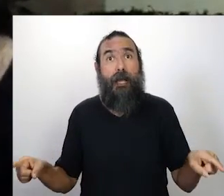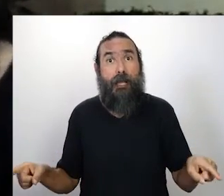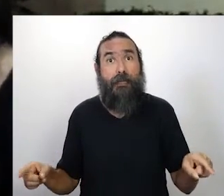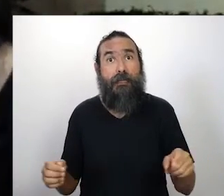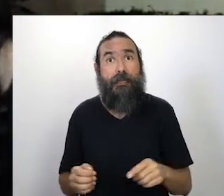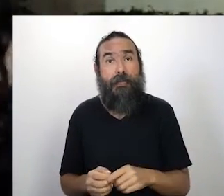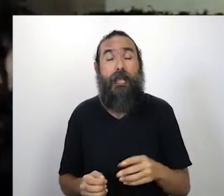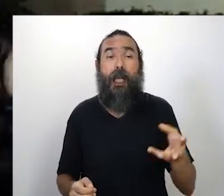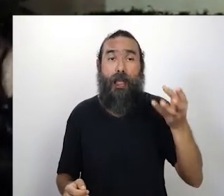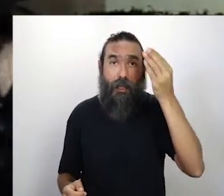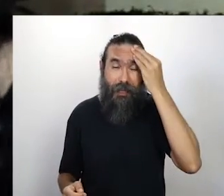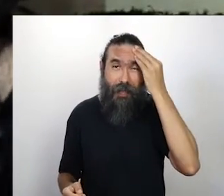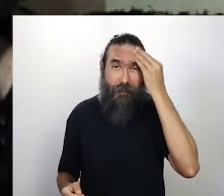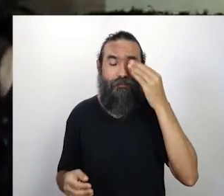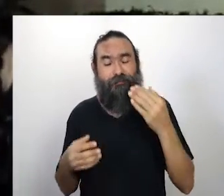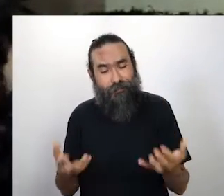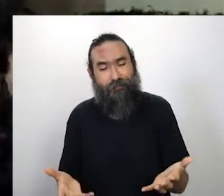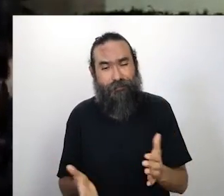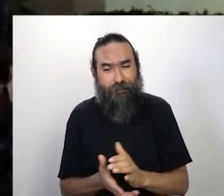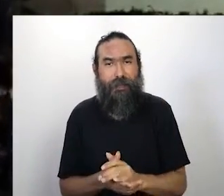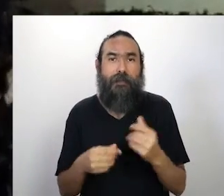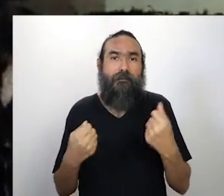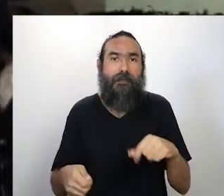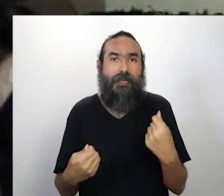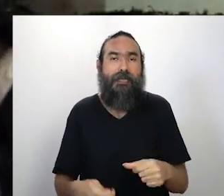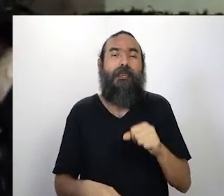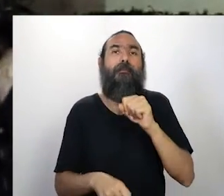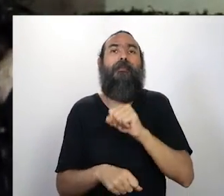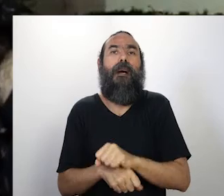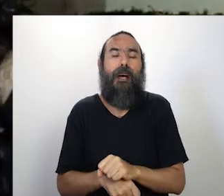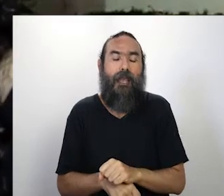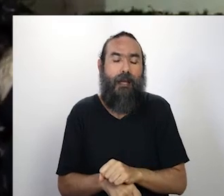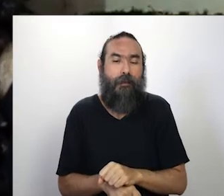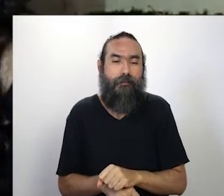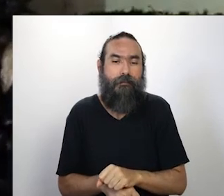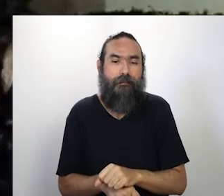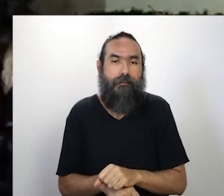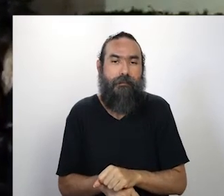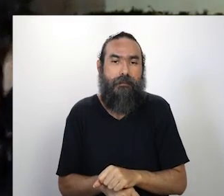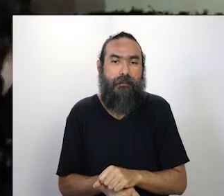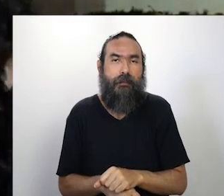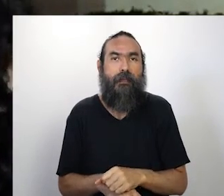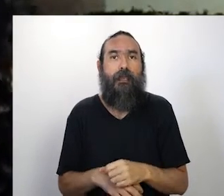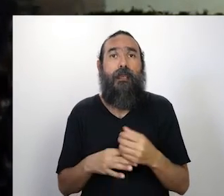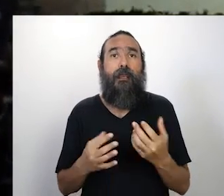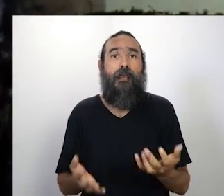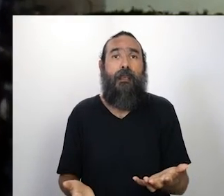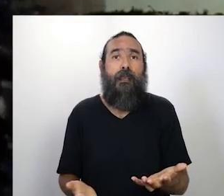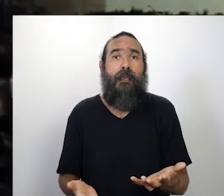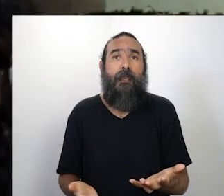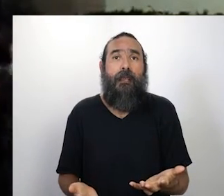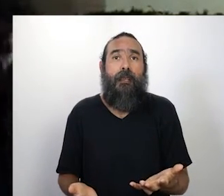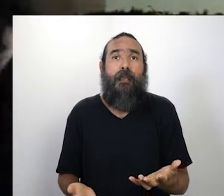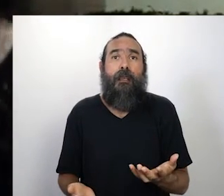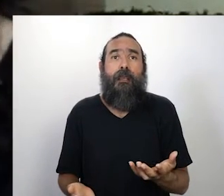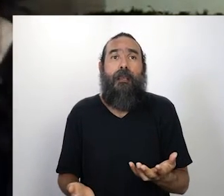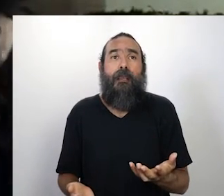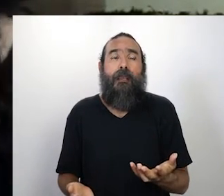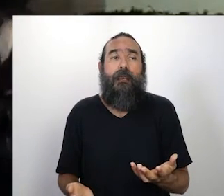mas entendemos, claro, desde o princípio que a gente precisava parar, né? Porque, antes de tudo, a gente tem que